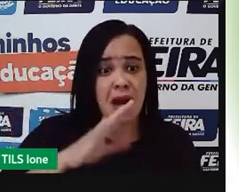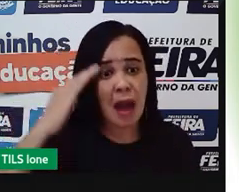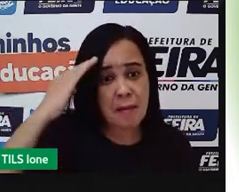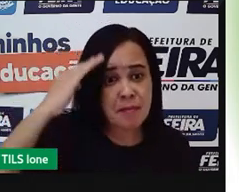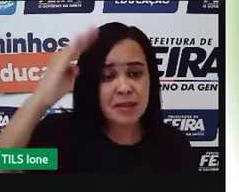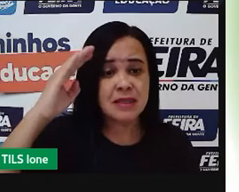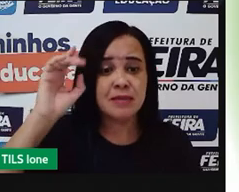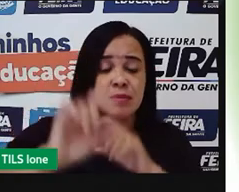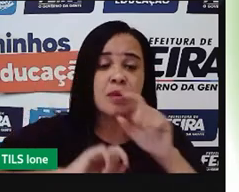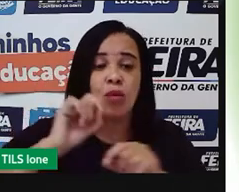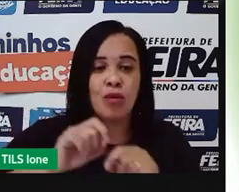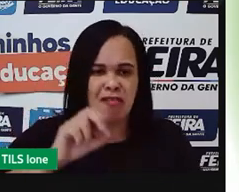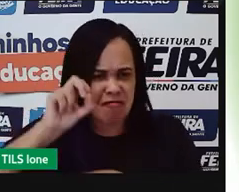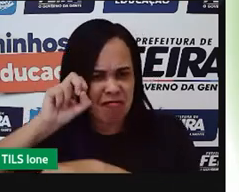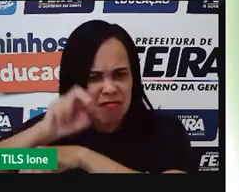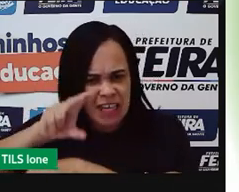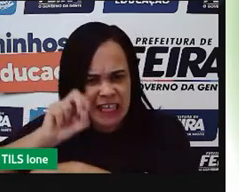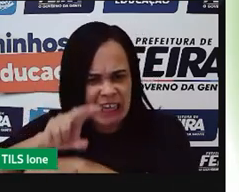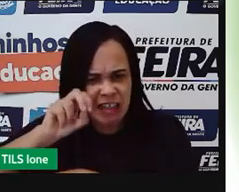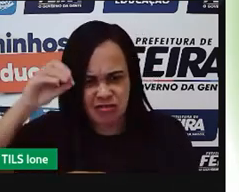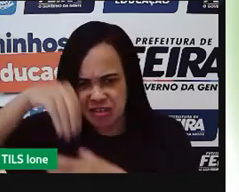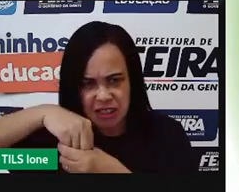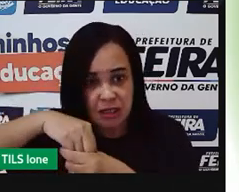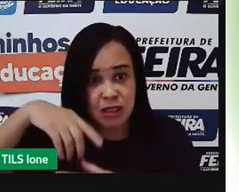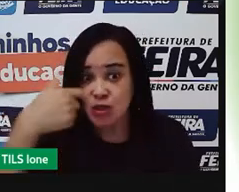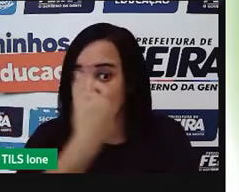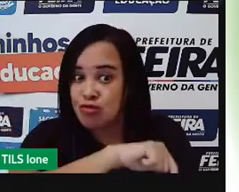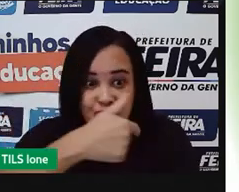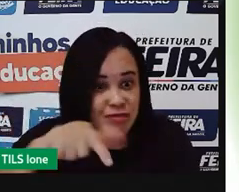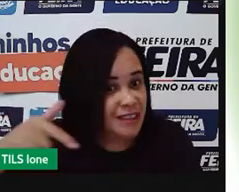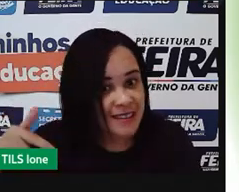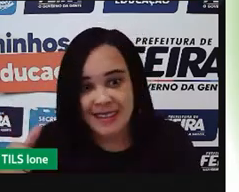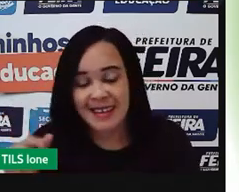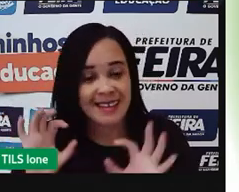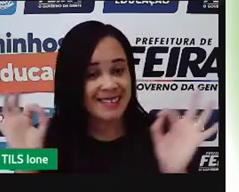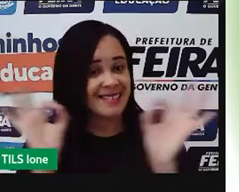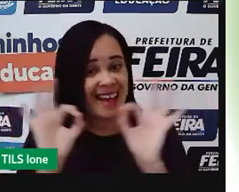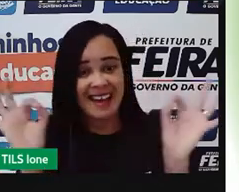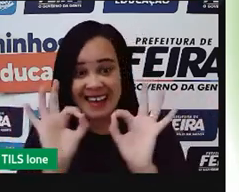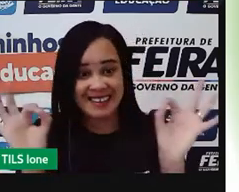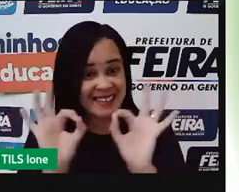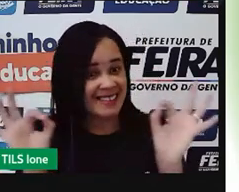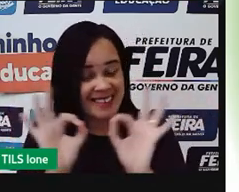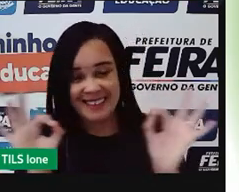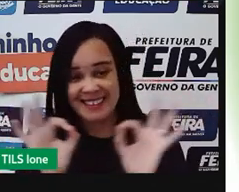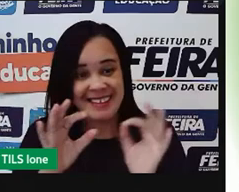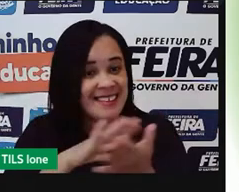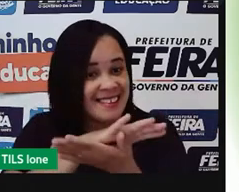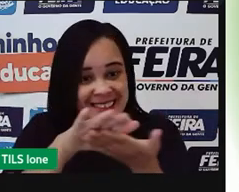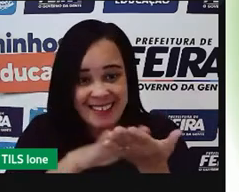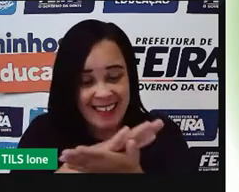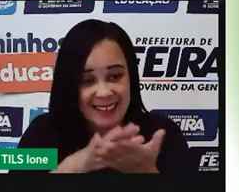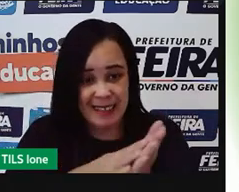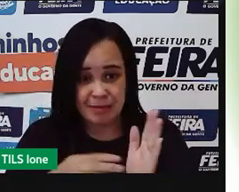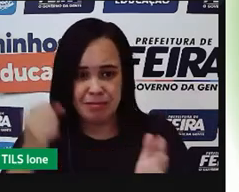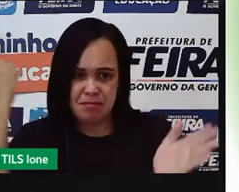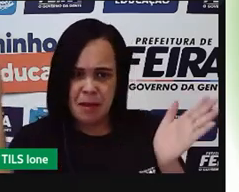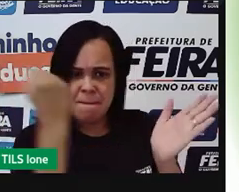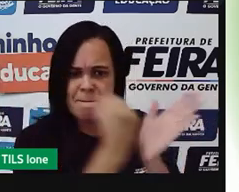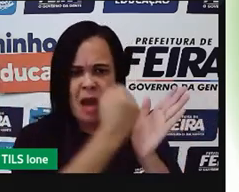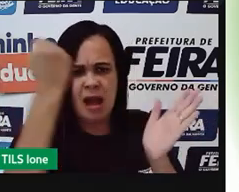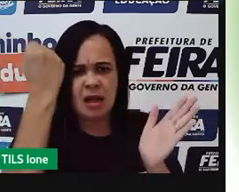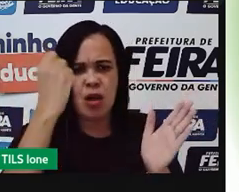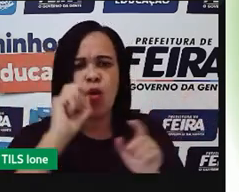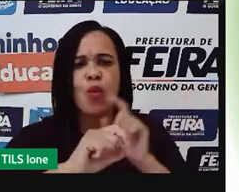local, não é colocado agrotóxico, às vezes recebem um selo de qualidade desses produtos,